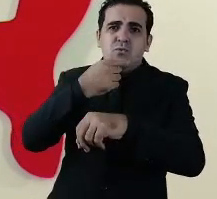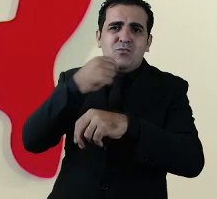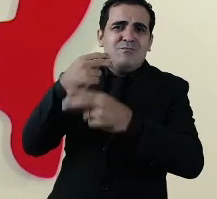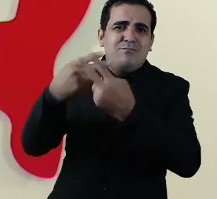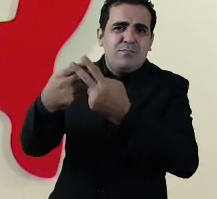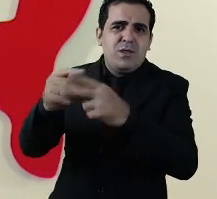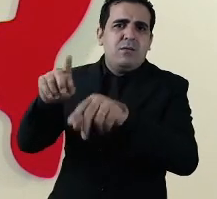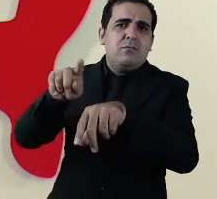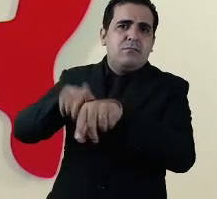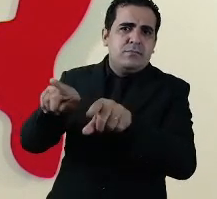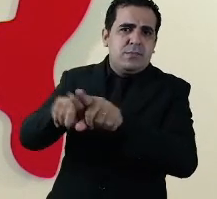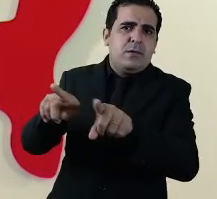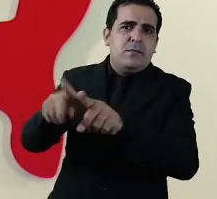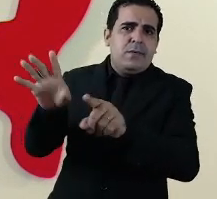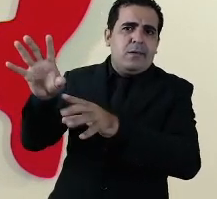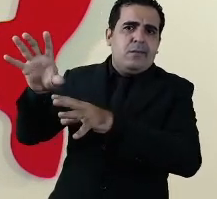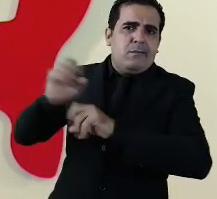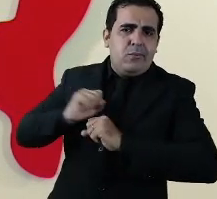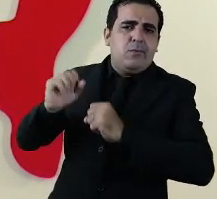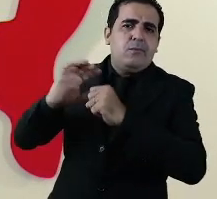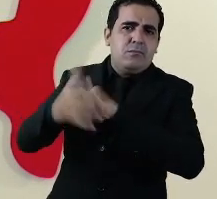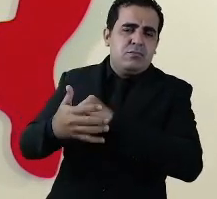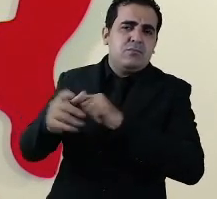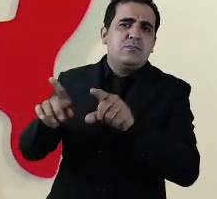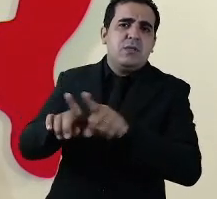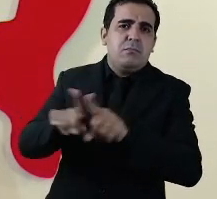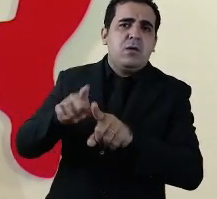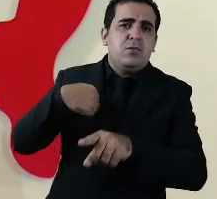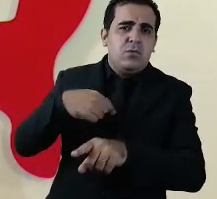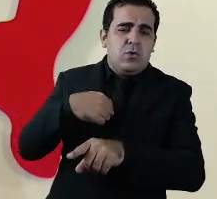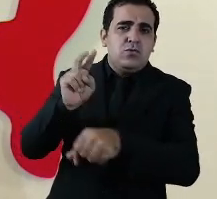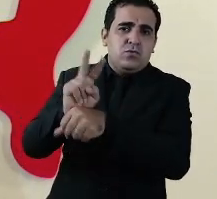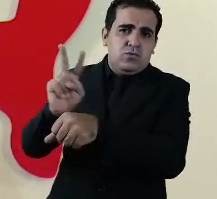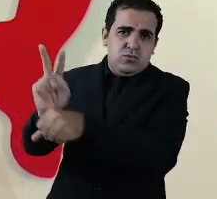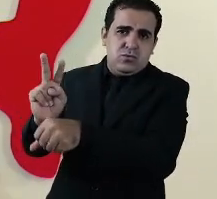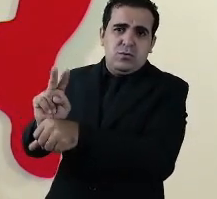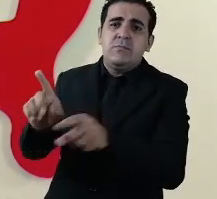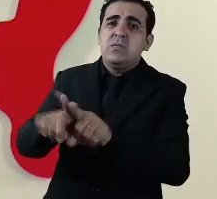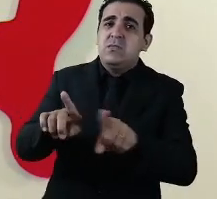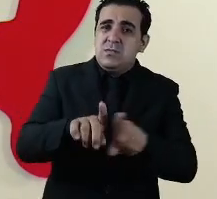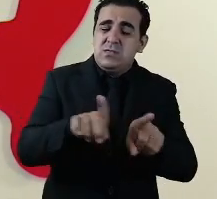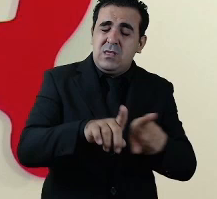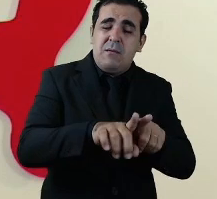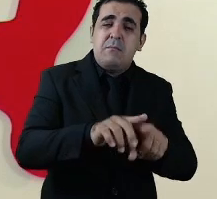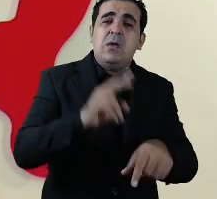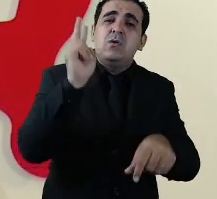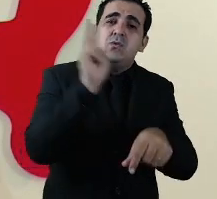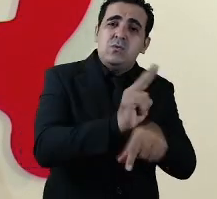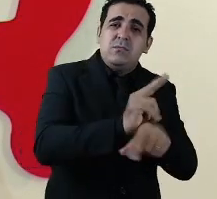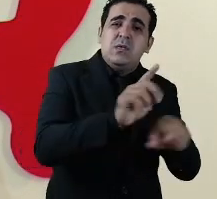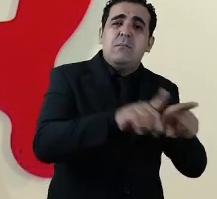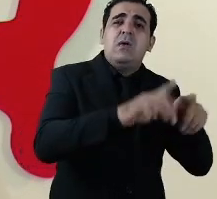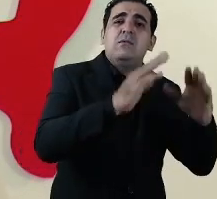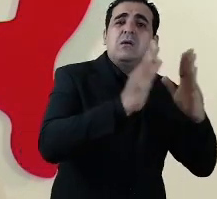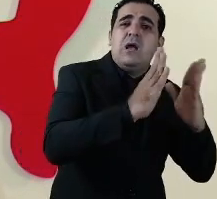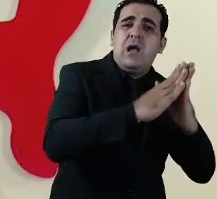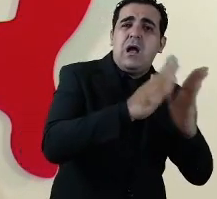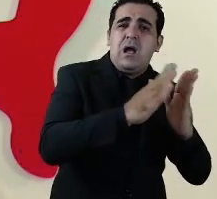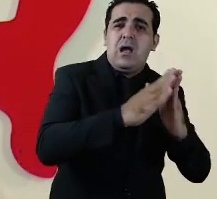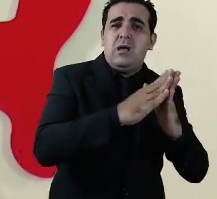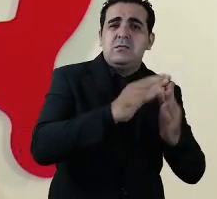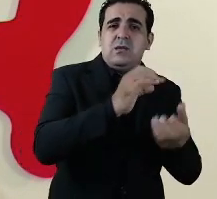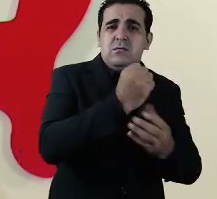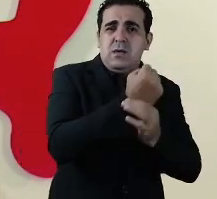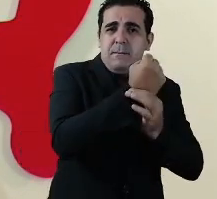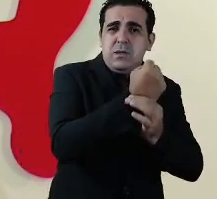as equipes de saúde no sistema penitenciário assim como também nas instituições de longa permanência para idosos que